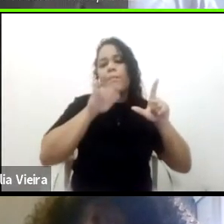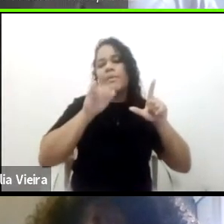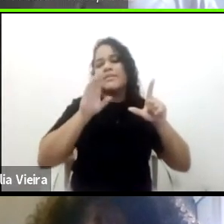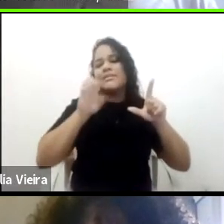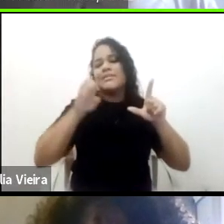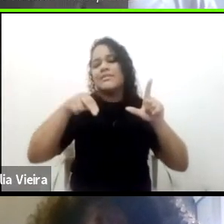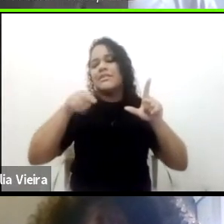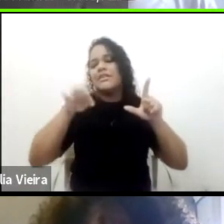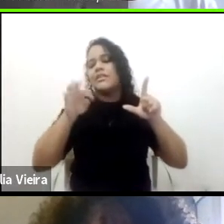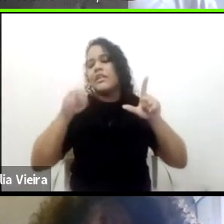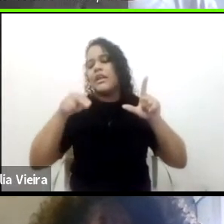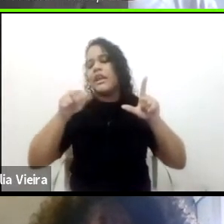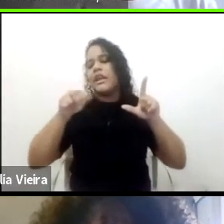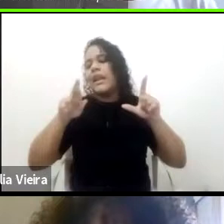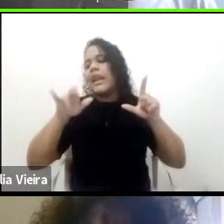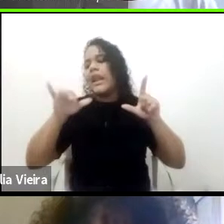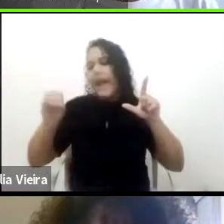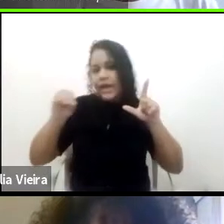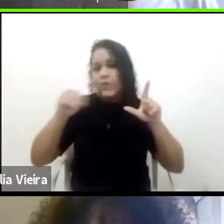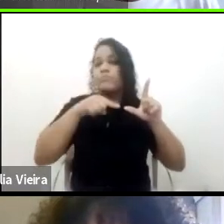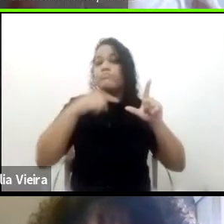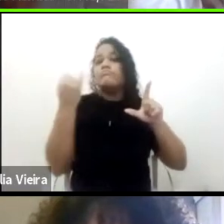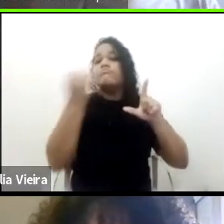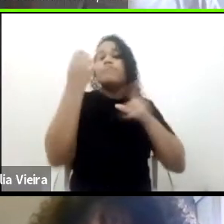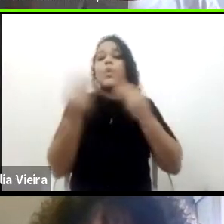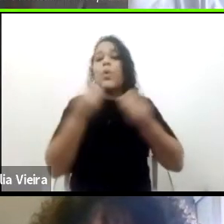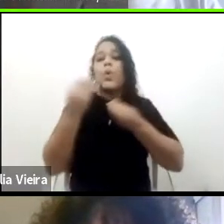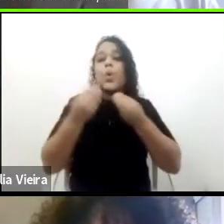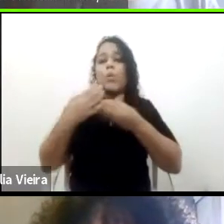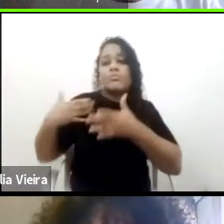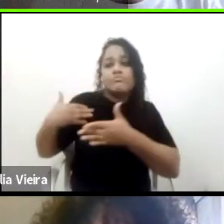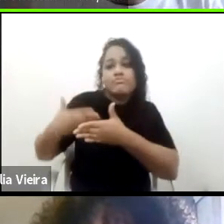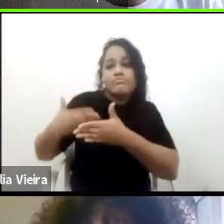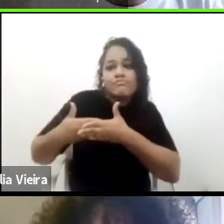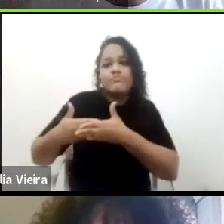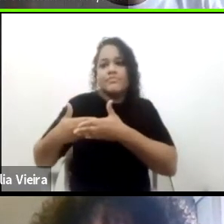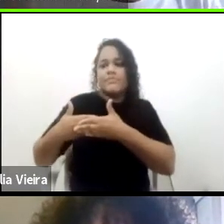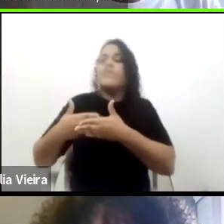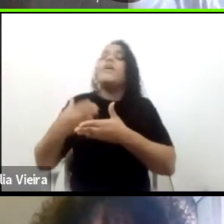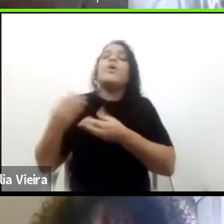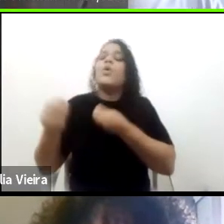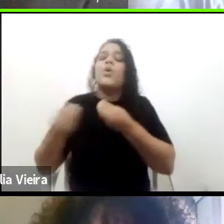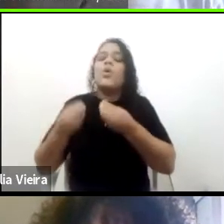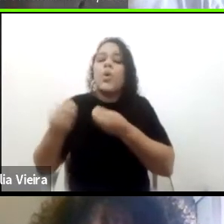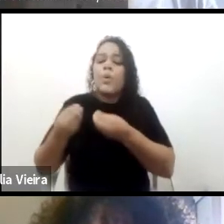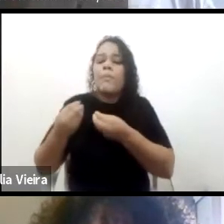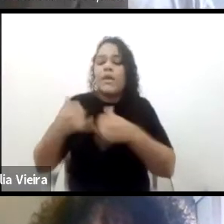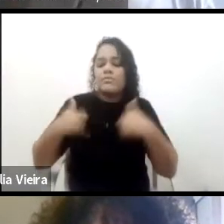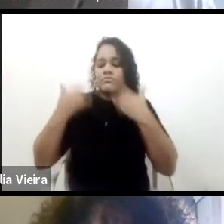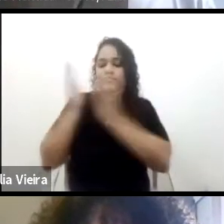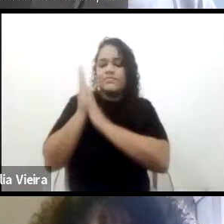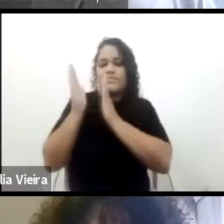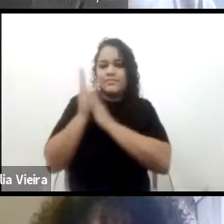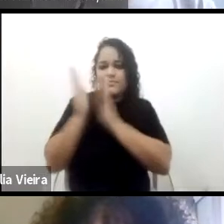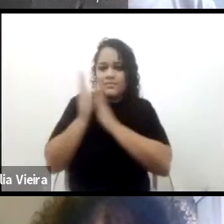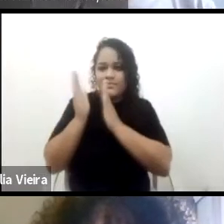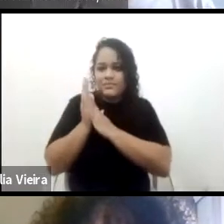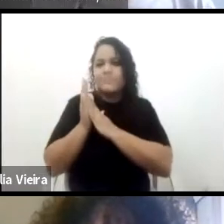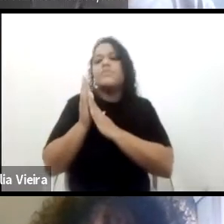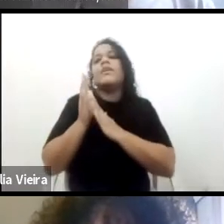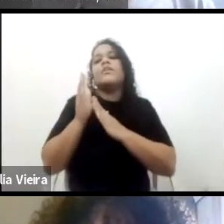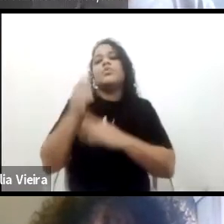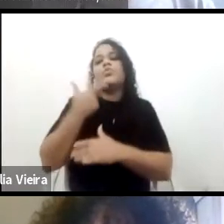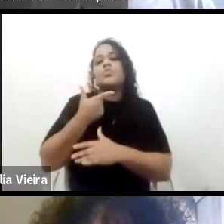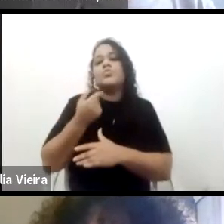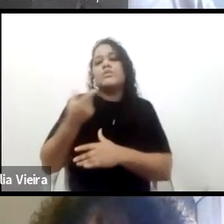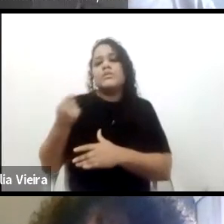efeméride de 200 anos da independência do Brasil. Então, 30 segundos aí para você concluir a sua palavra. Acho que